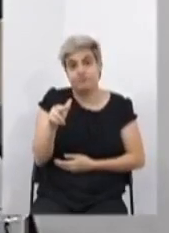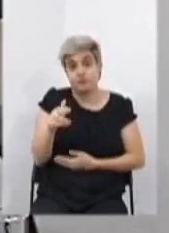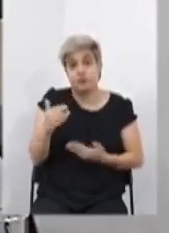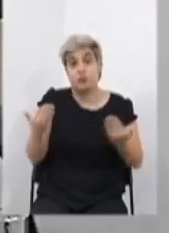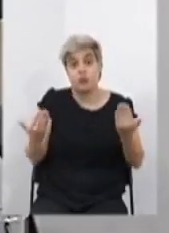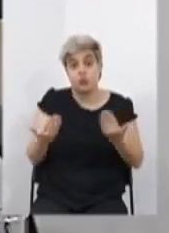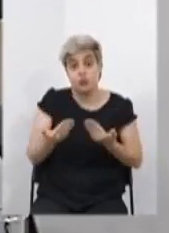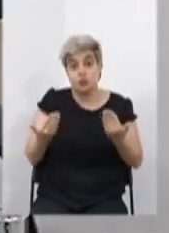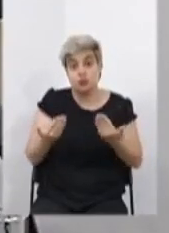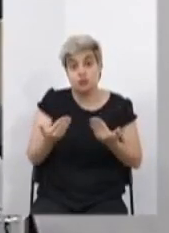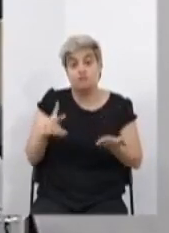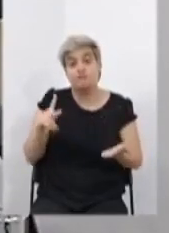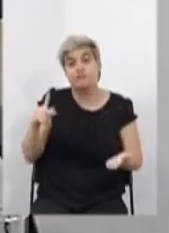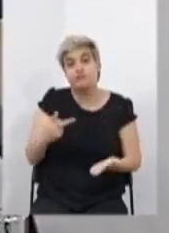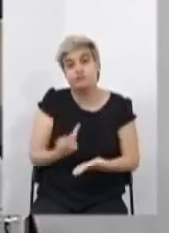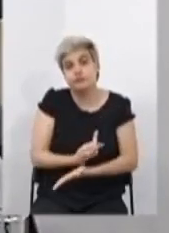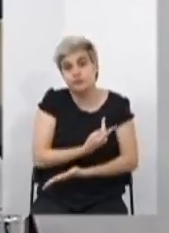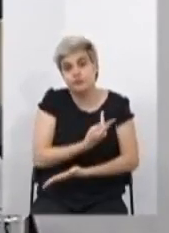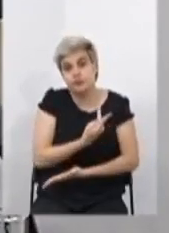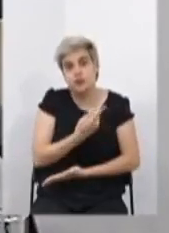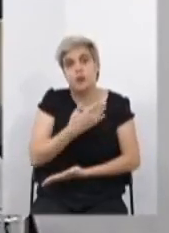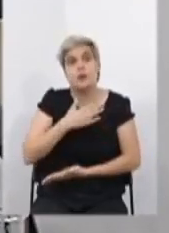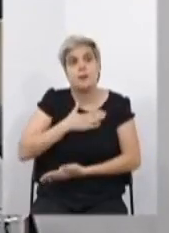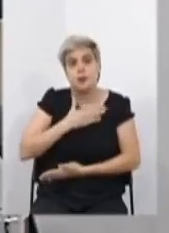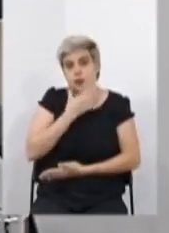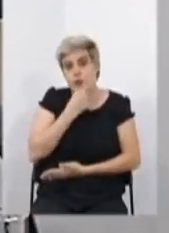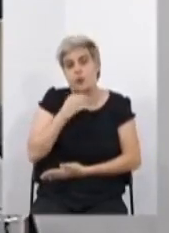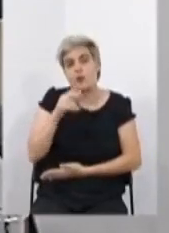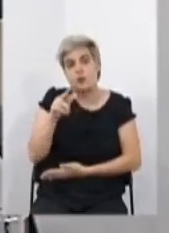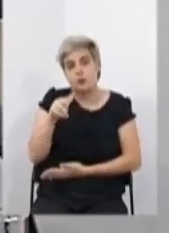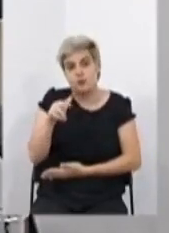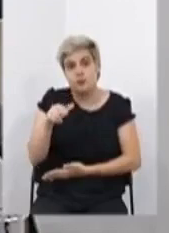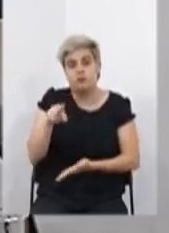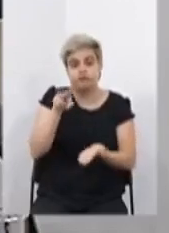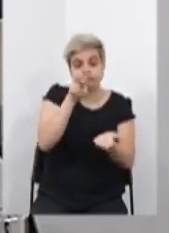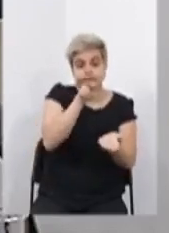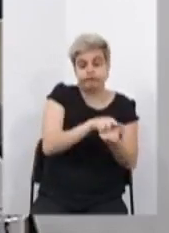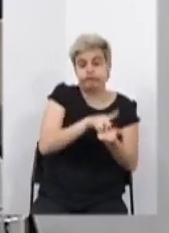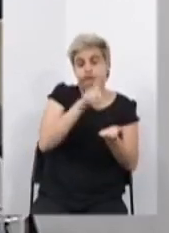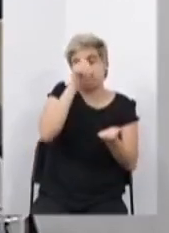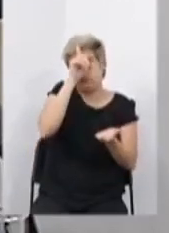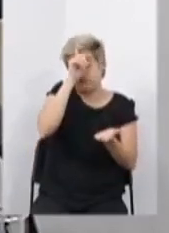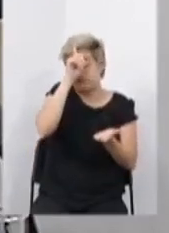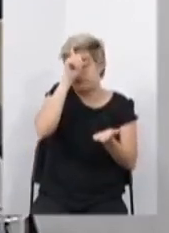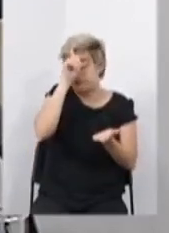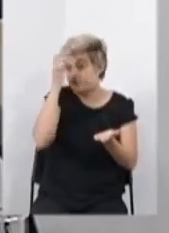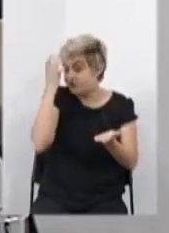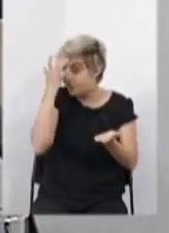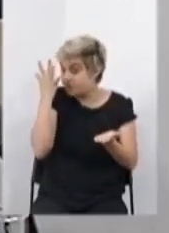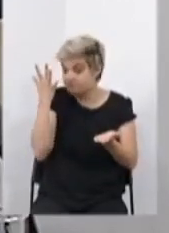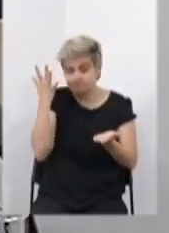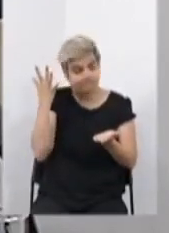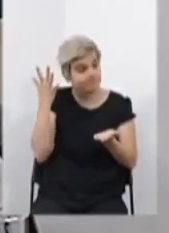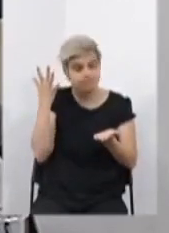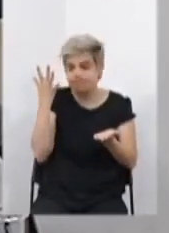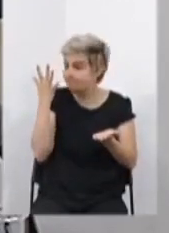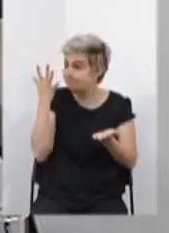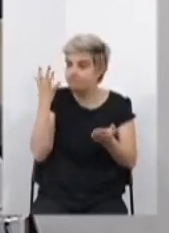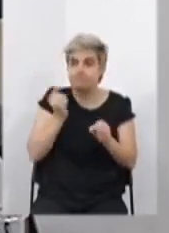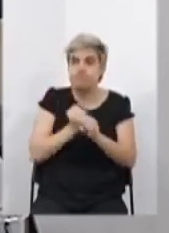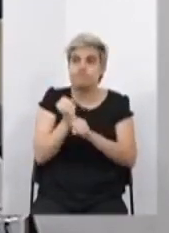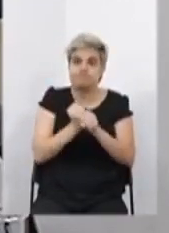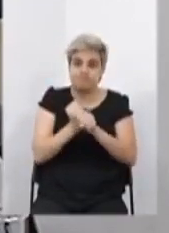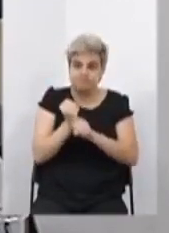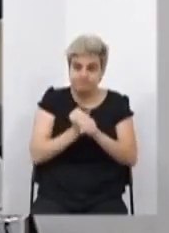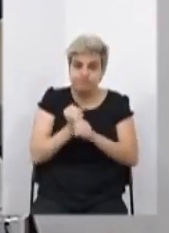mais uma triste notícia, mais um irmão meu está no CTI por causa da Covid. Não foi fácil. Esse ano não